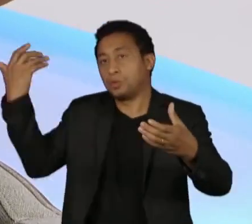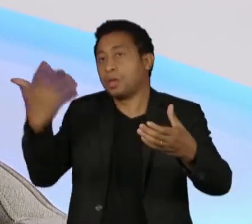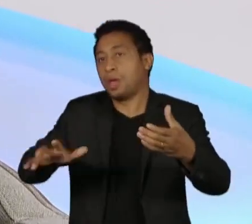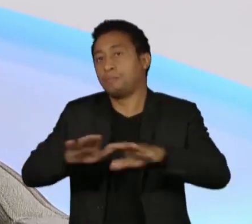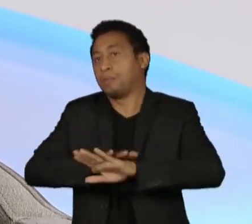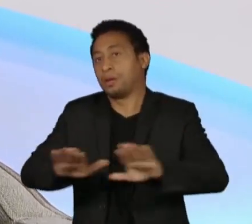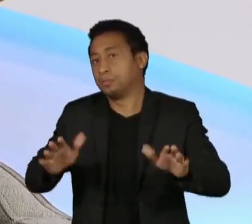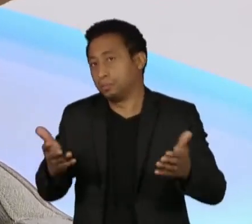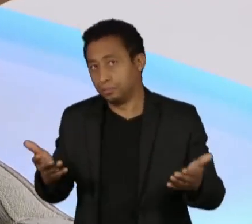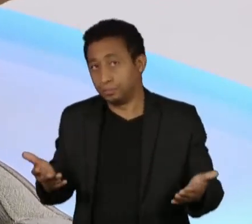lá... Vamos fazer assim...